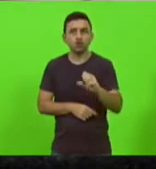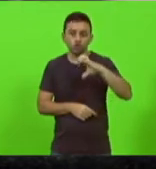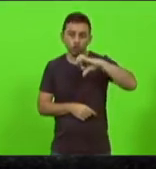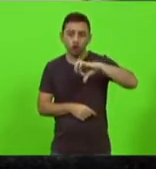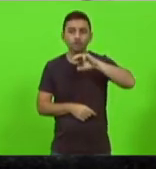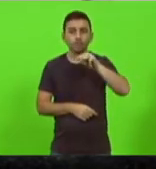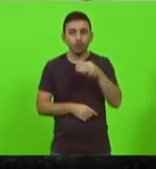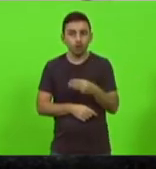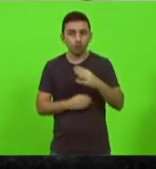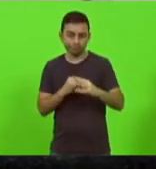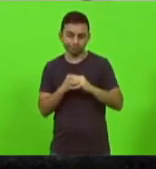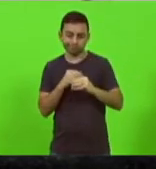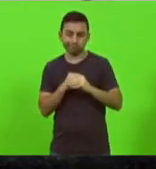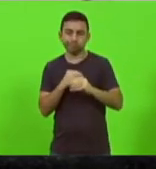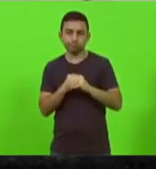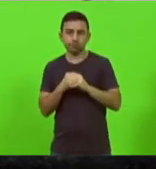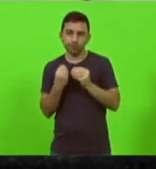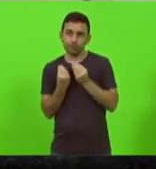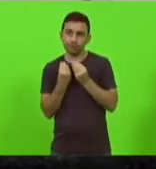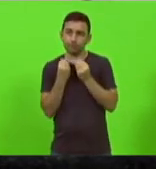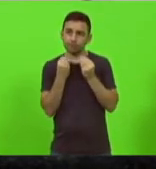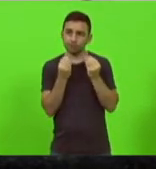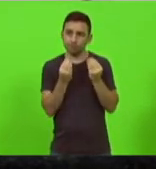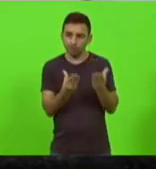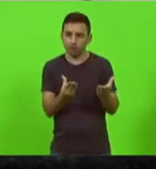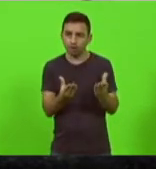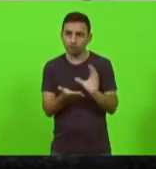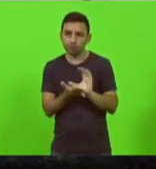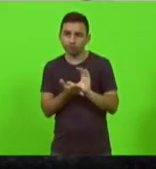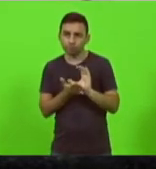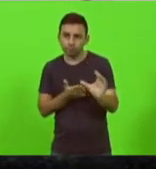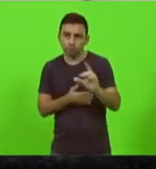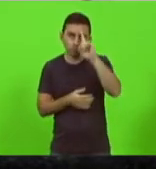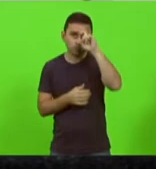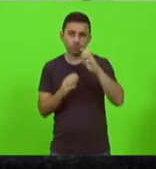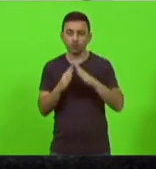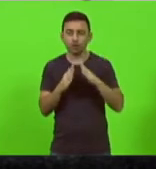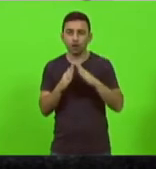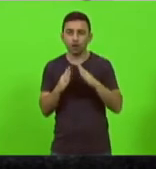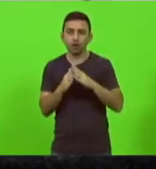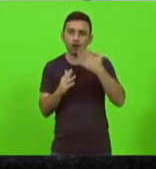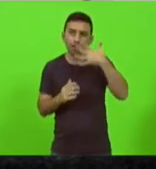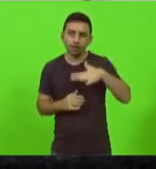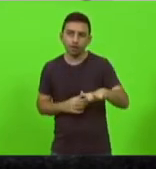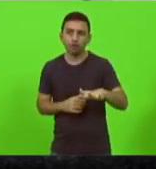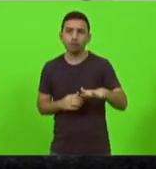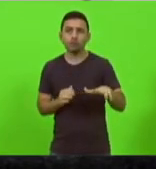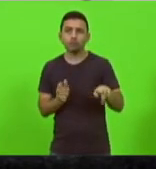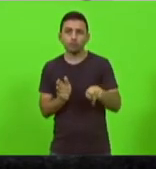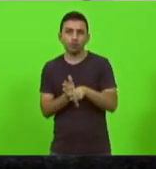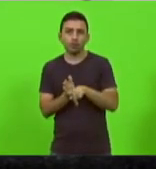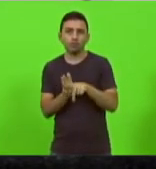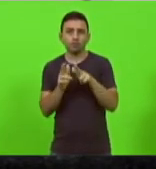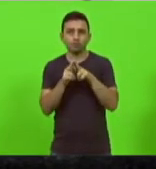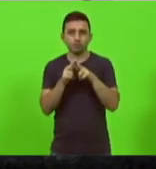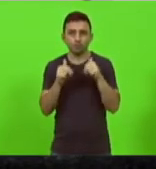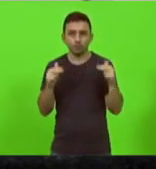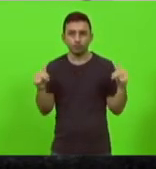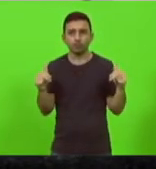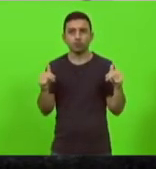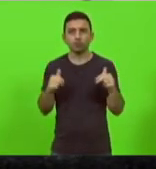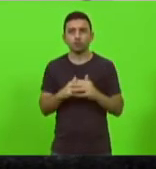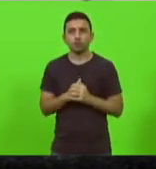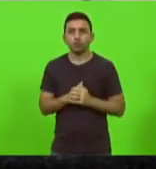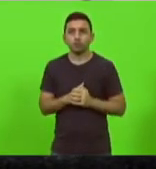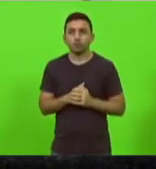de emenda que ele poderia dar e destinasse ao hospital infantil de Florianópolis então o senhor